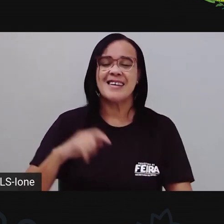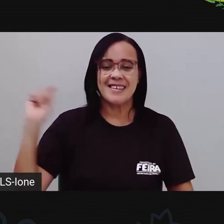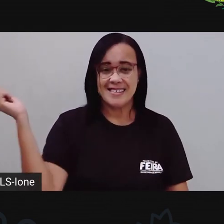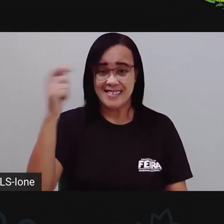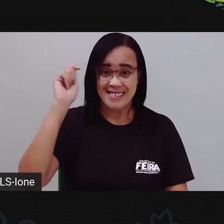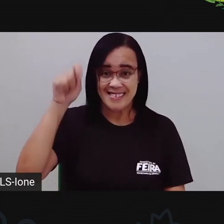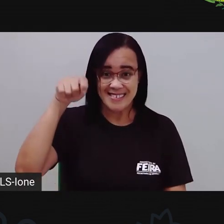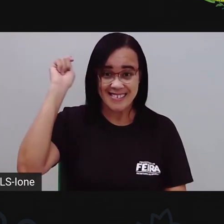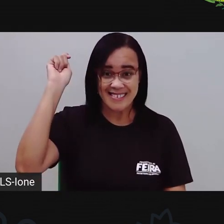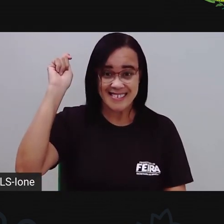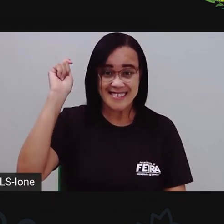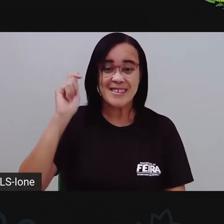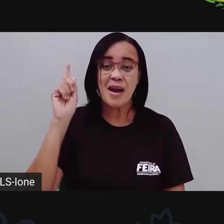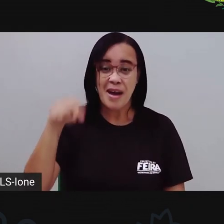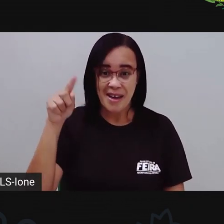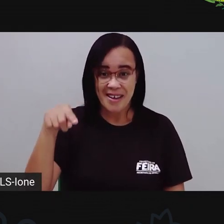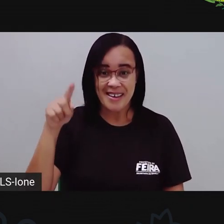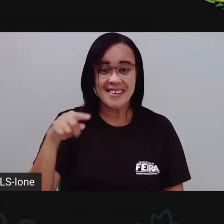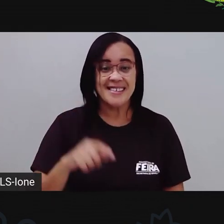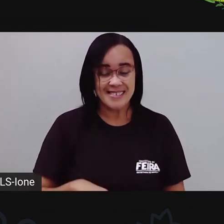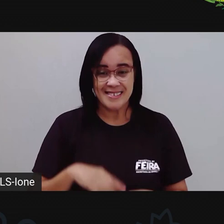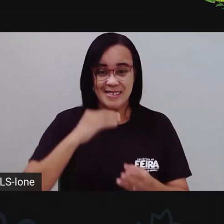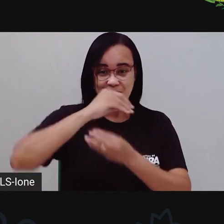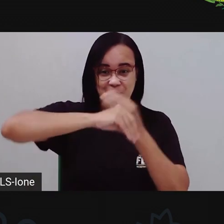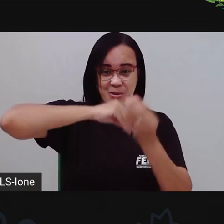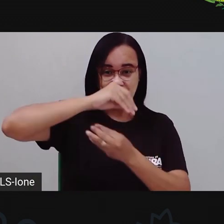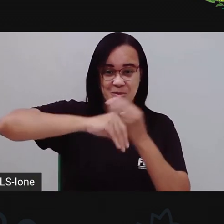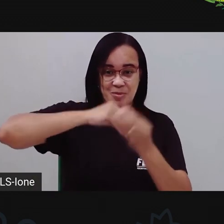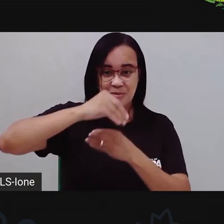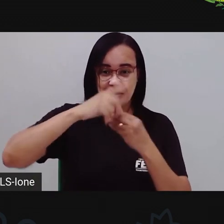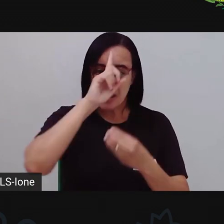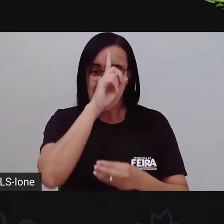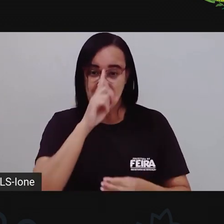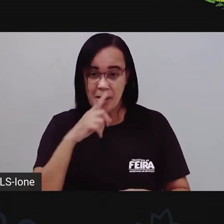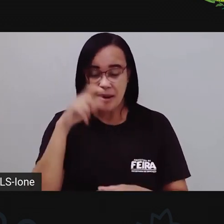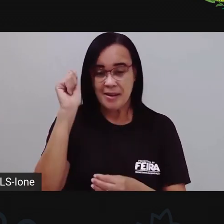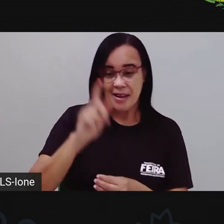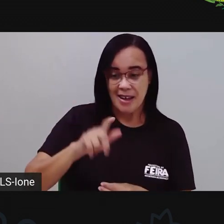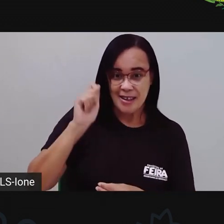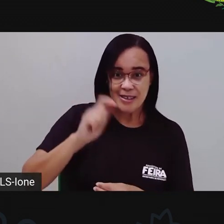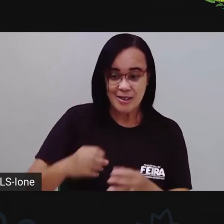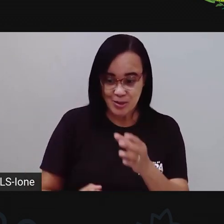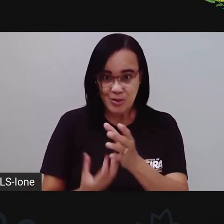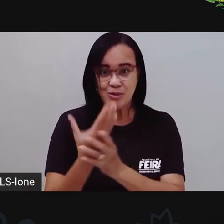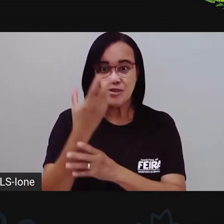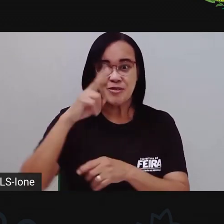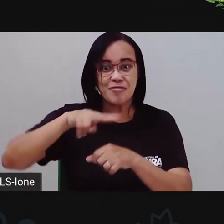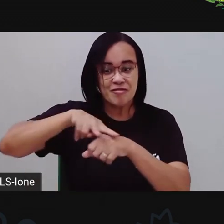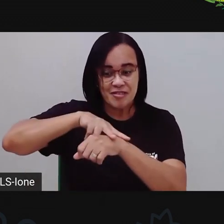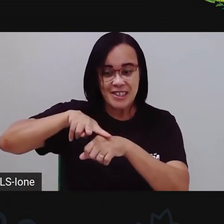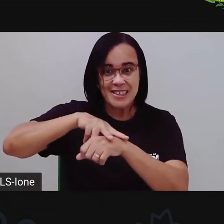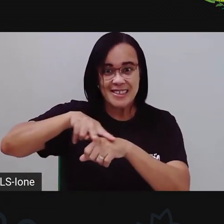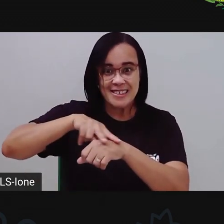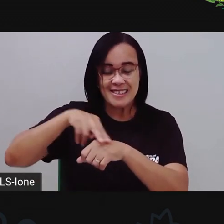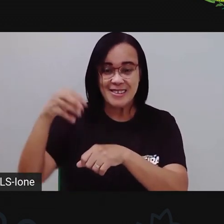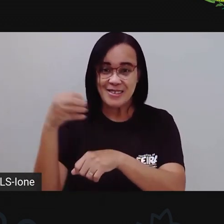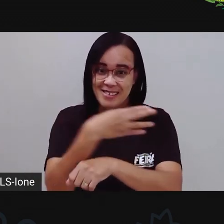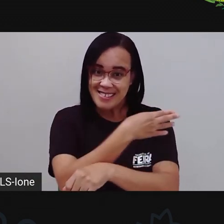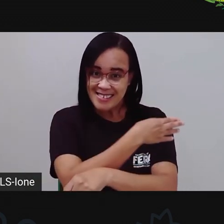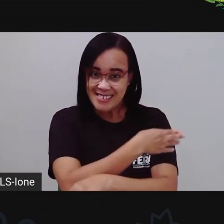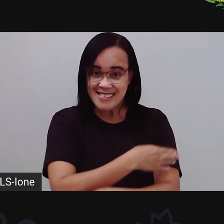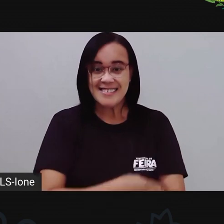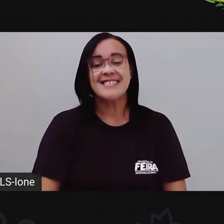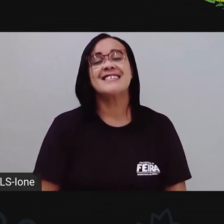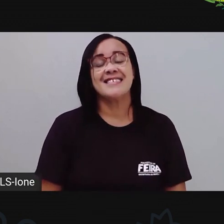A gente juntou o amarelo com o azul e deu verde. E aí a mesma coisa. Se você tiver, né,